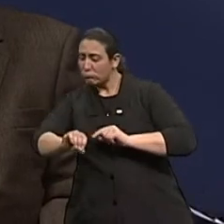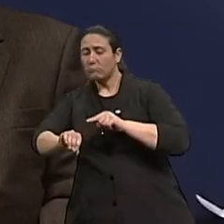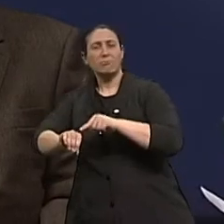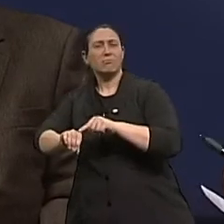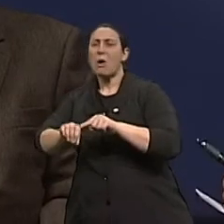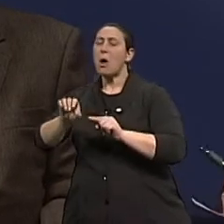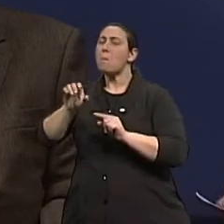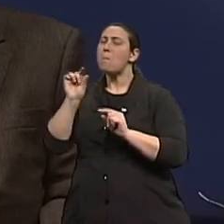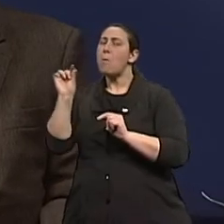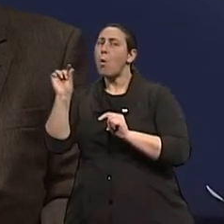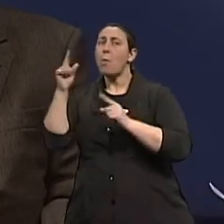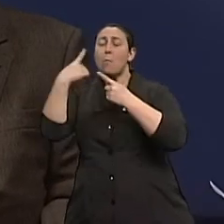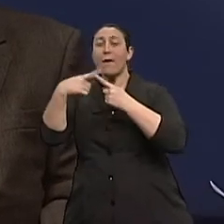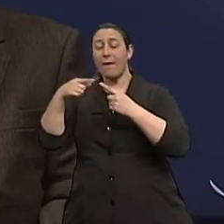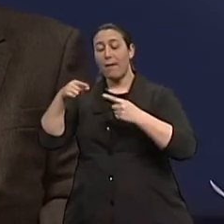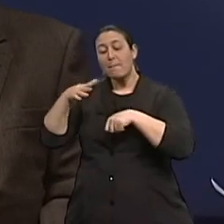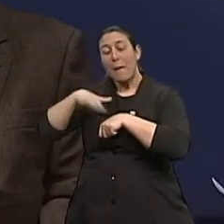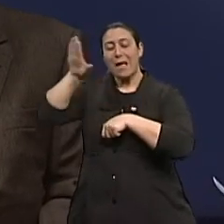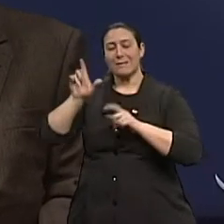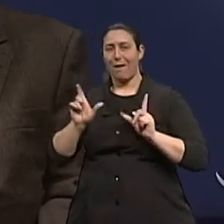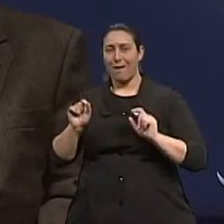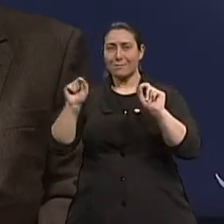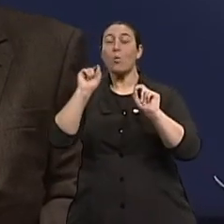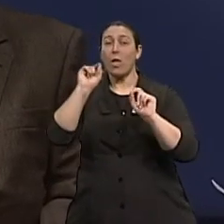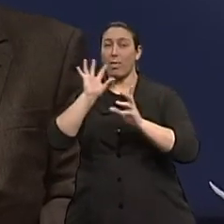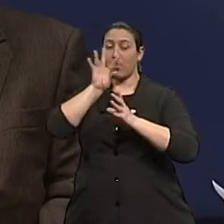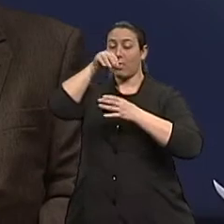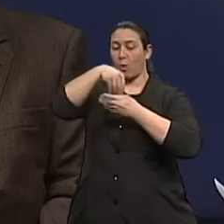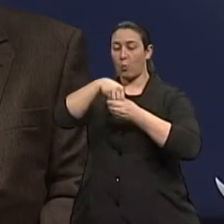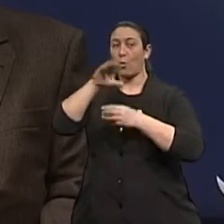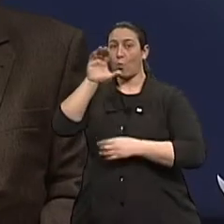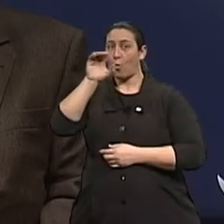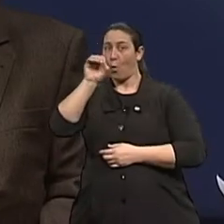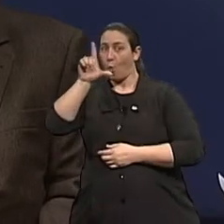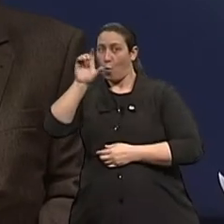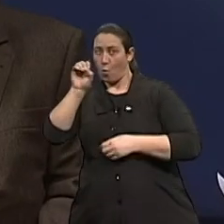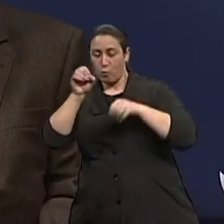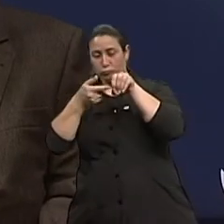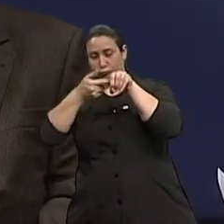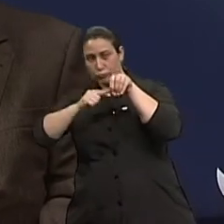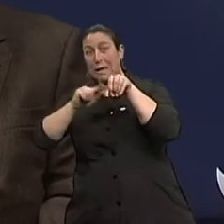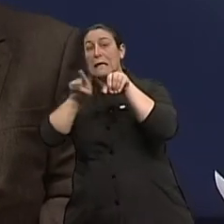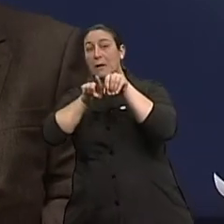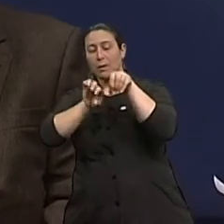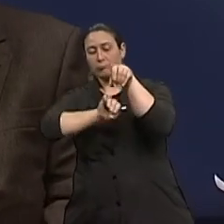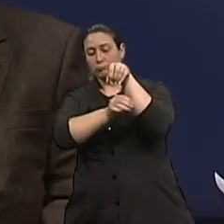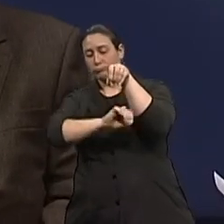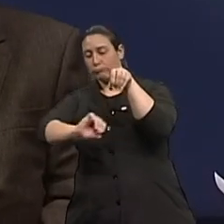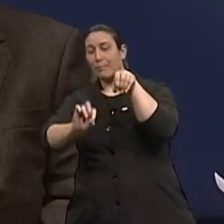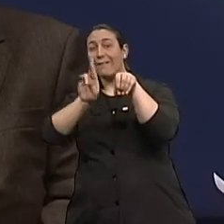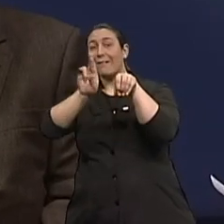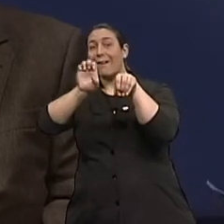de intestino como o câncer que acomete o colo e o reto. O intestino